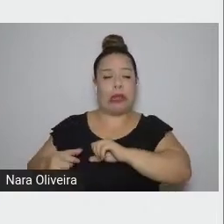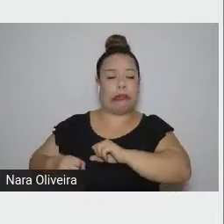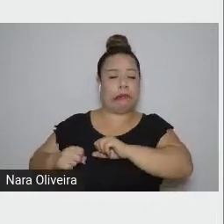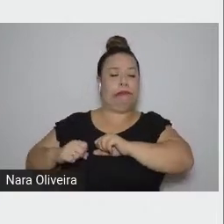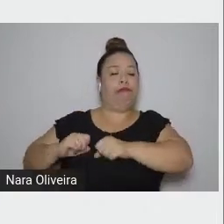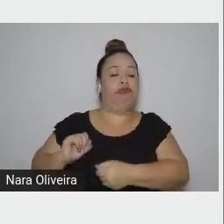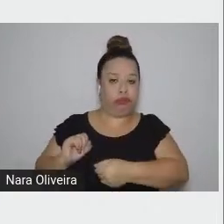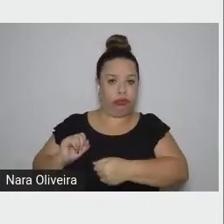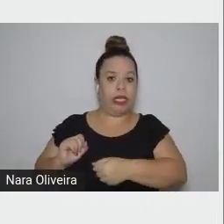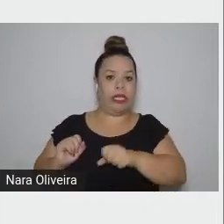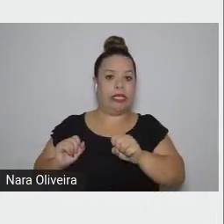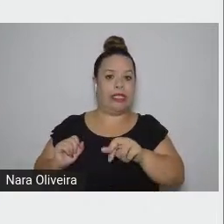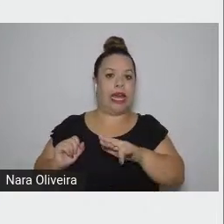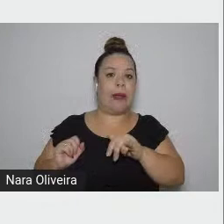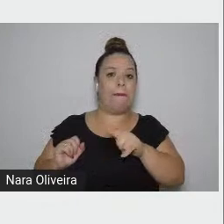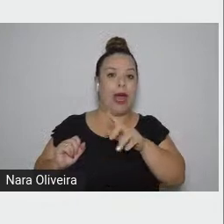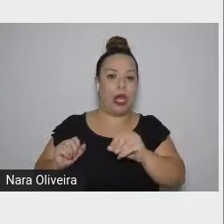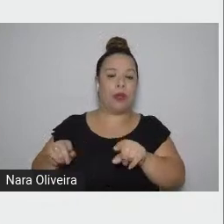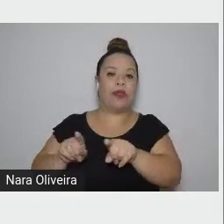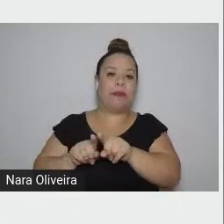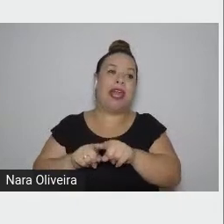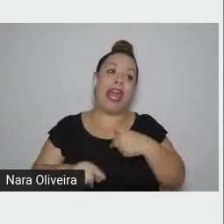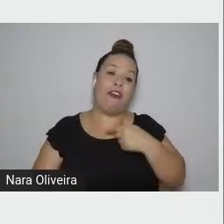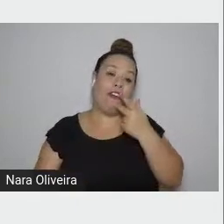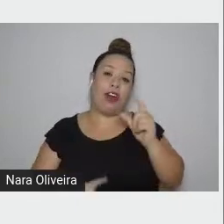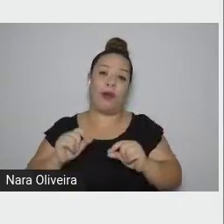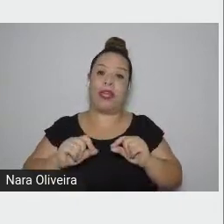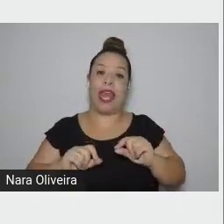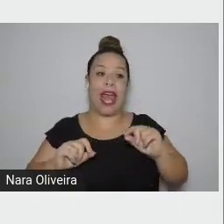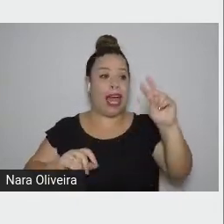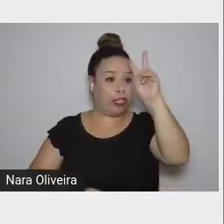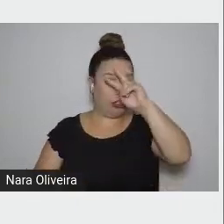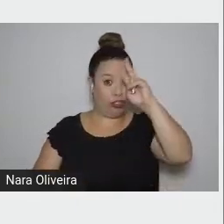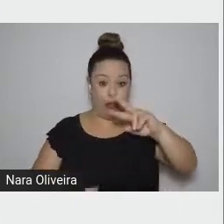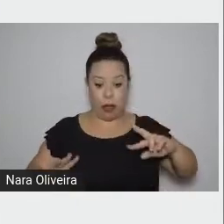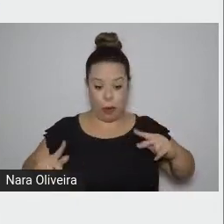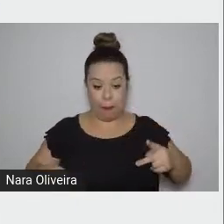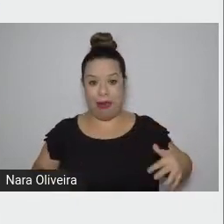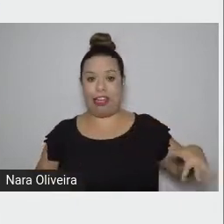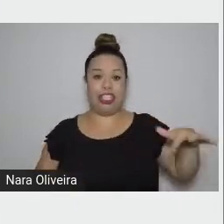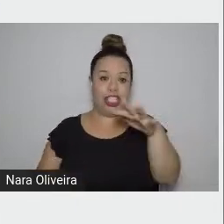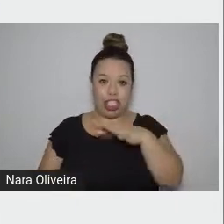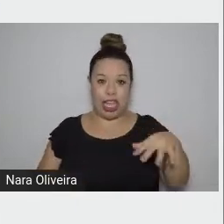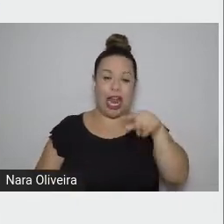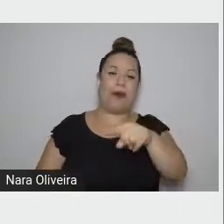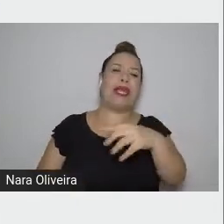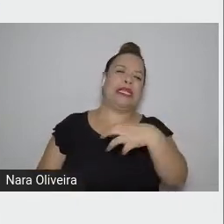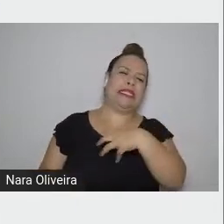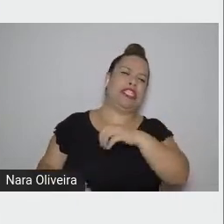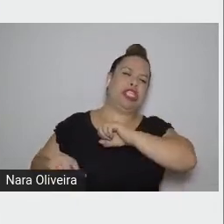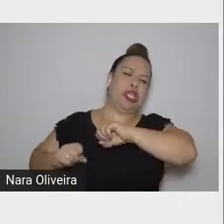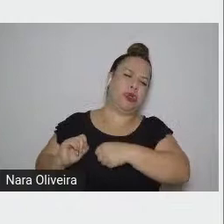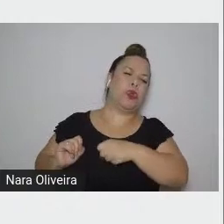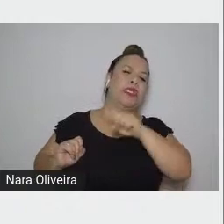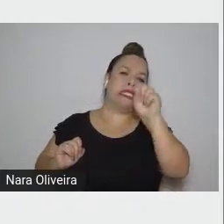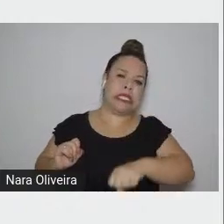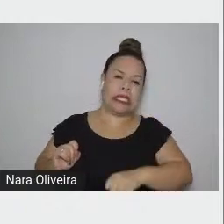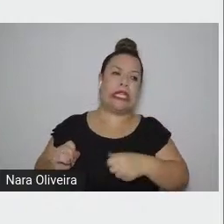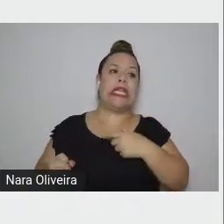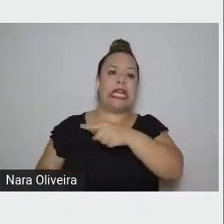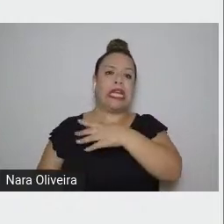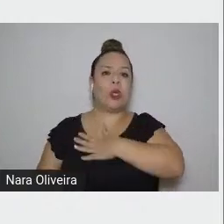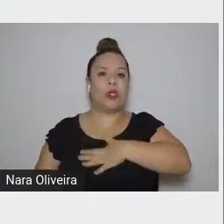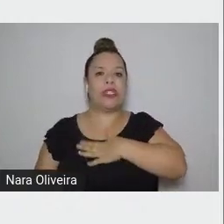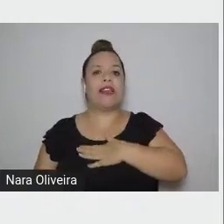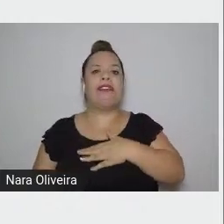geral doía a Saramago. Ele gostaria que ela fosse outra. Só que, como não é